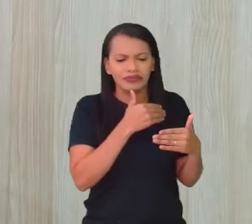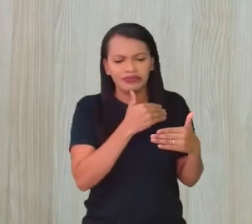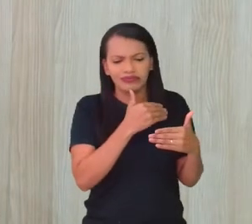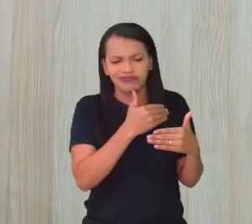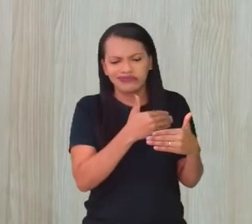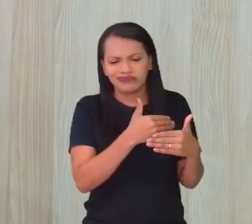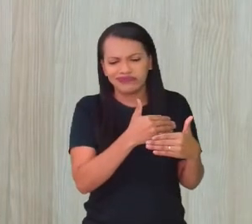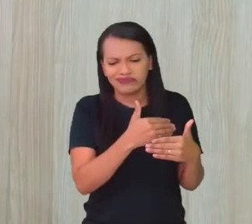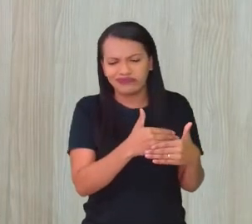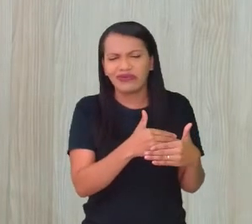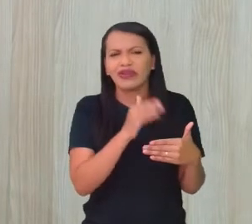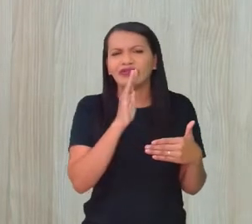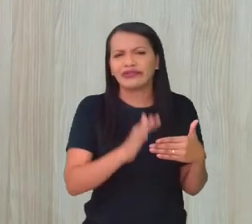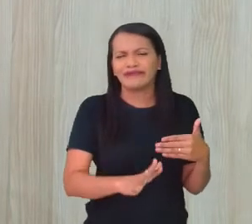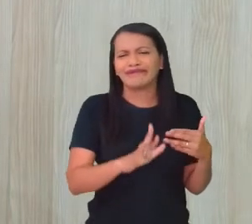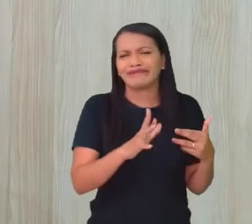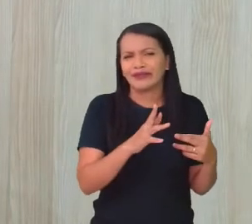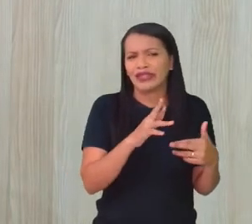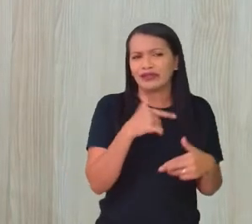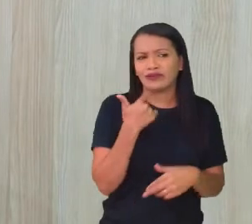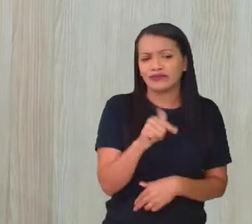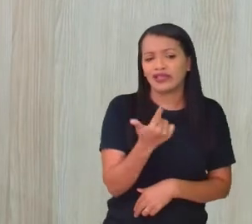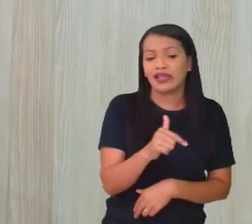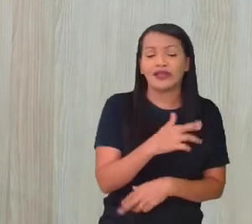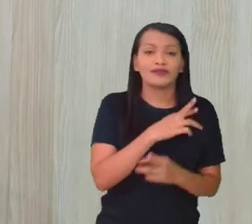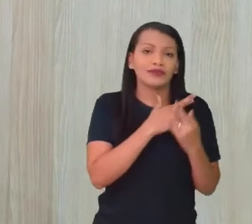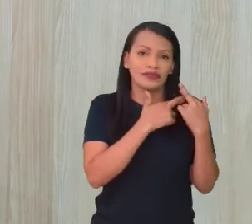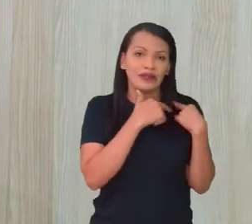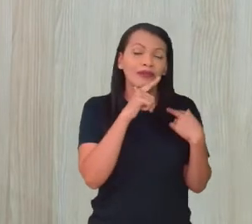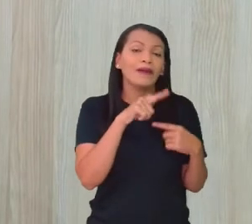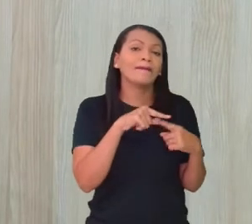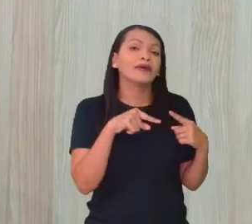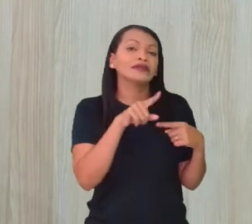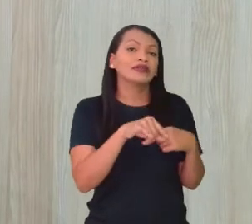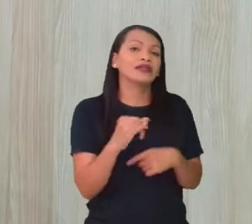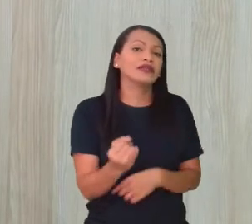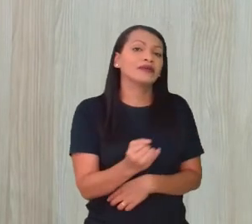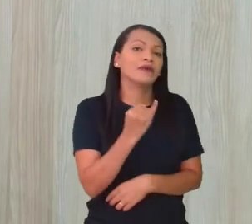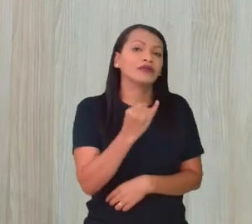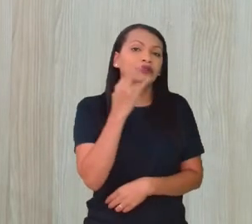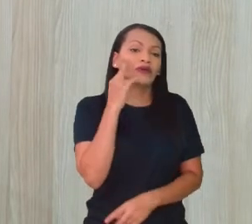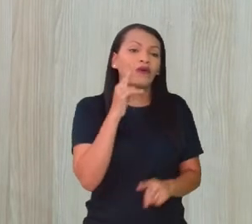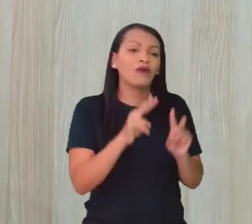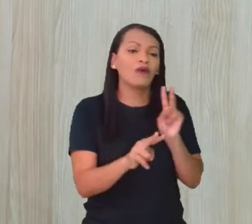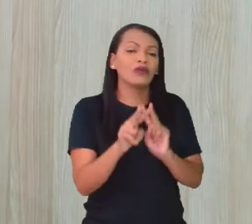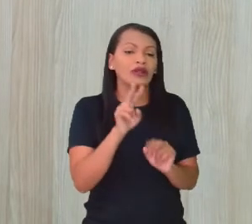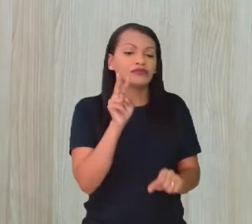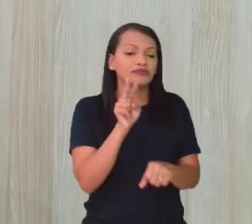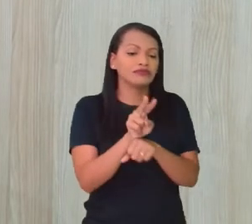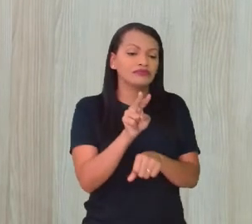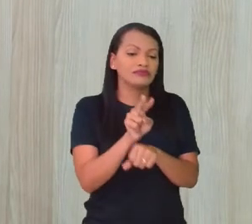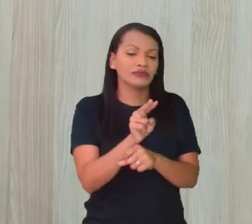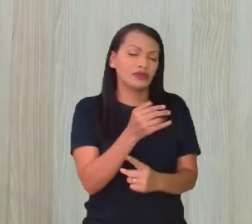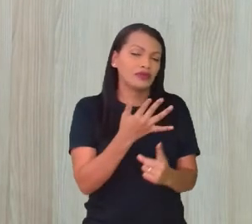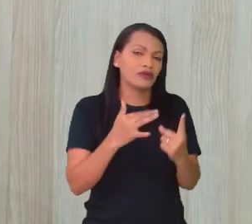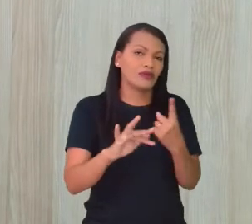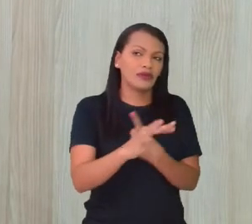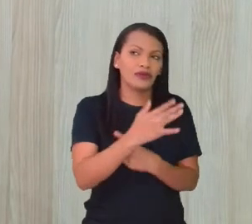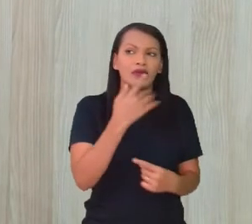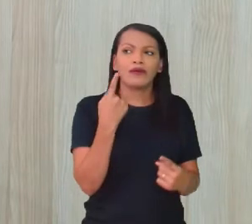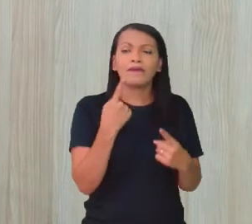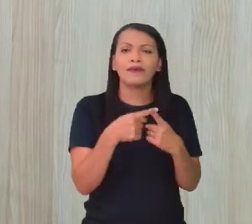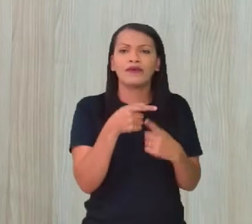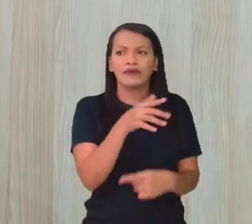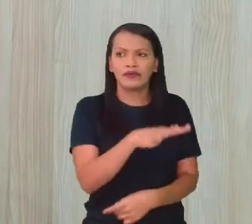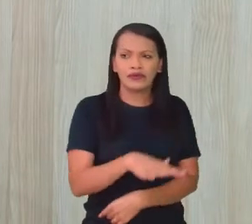dizer assim, irresponsável. Mas é importante, né, a gente olhar com cuidado para o nosso meio ambiente. Porque esse